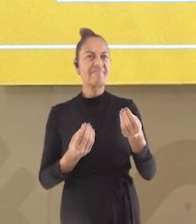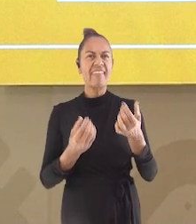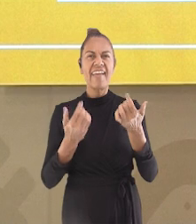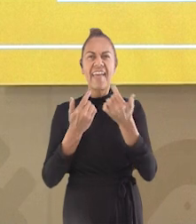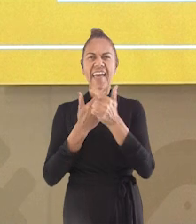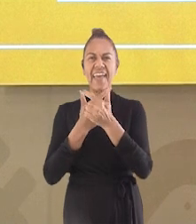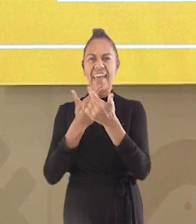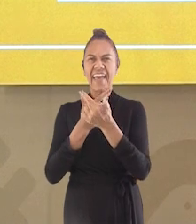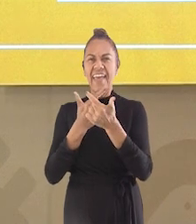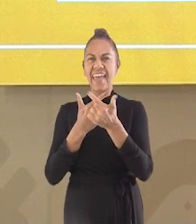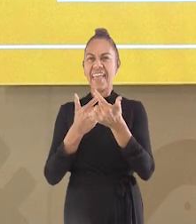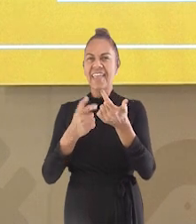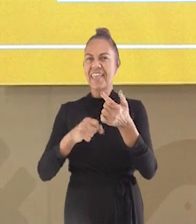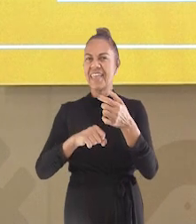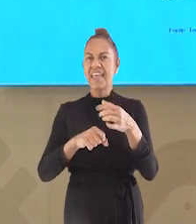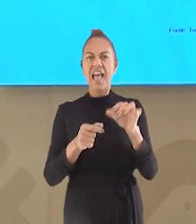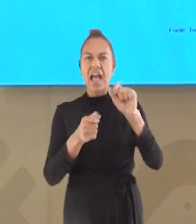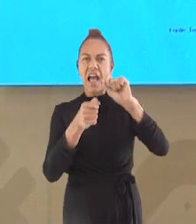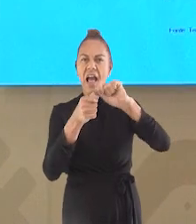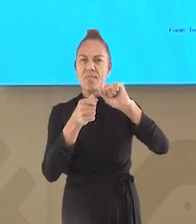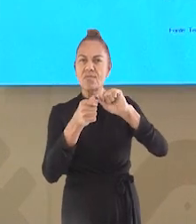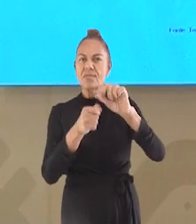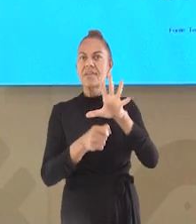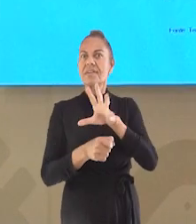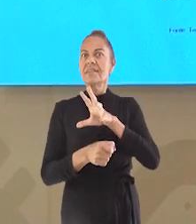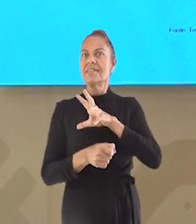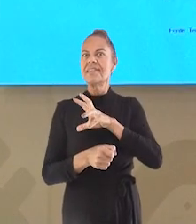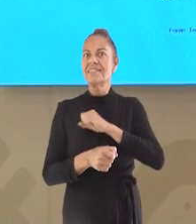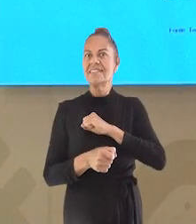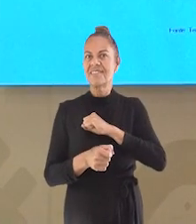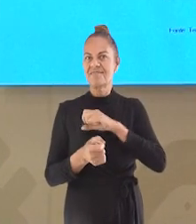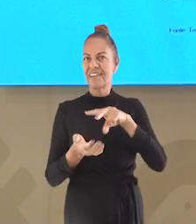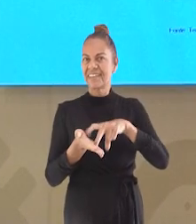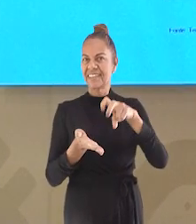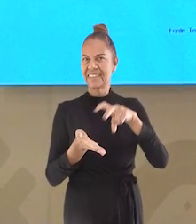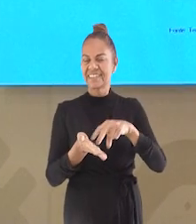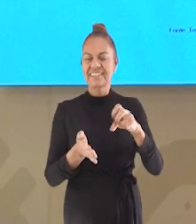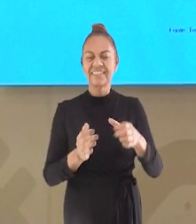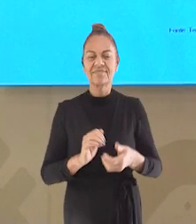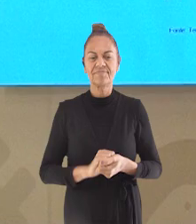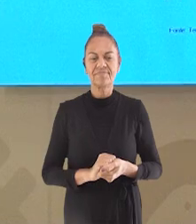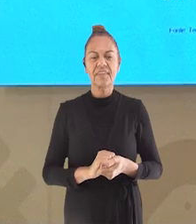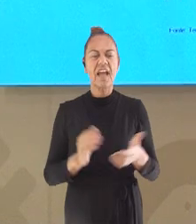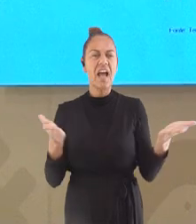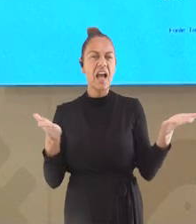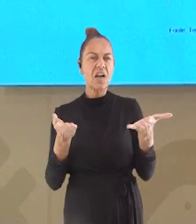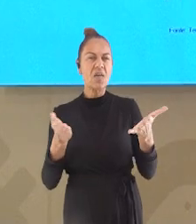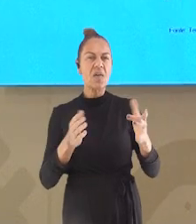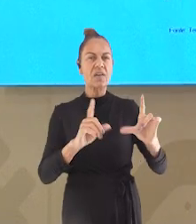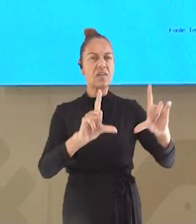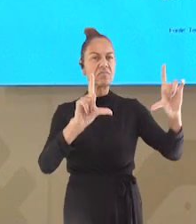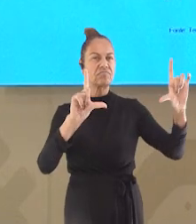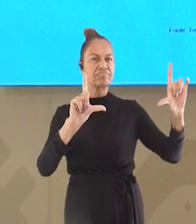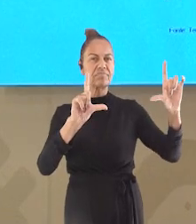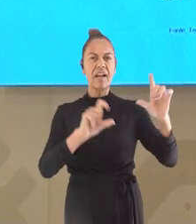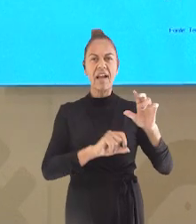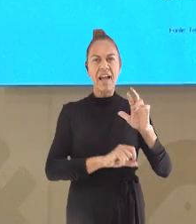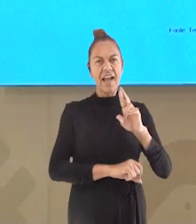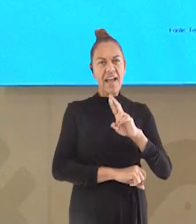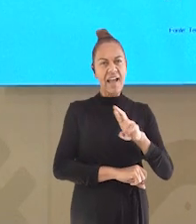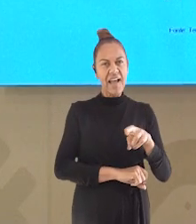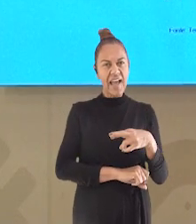mais calma? No primeiro quadrinho, vemos um rato de cor meio azulada. Veja só, este rato aqui.